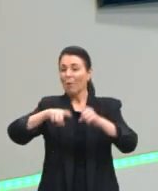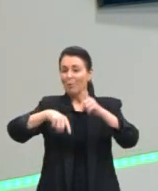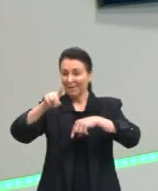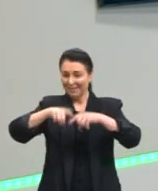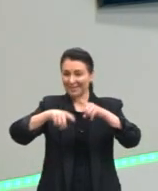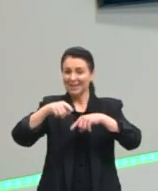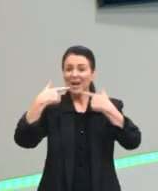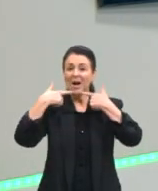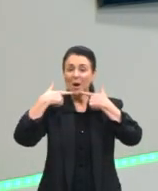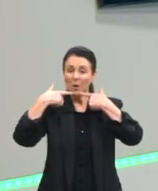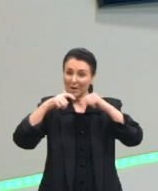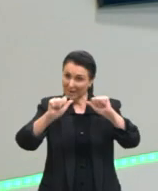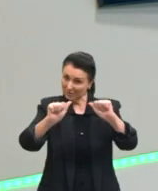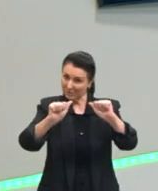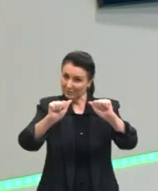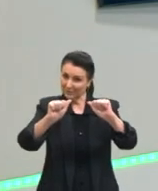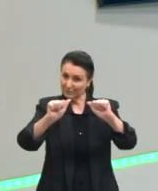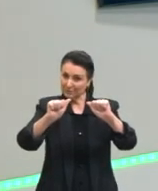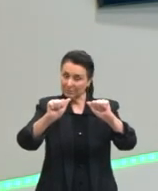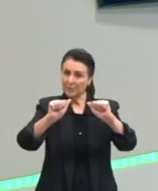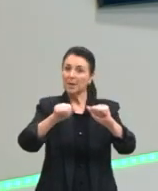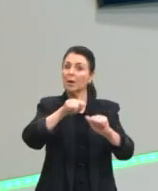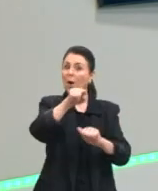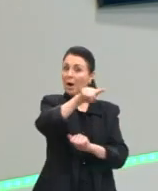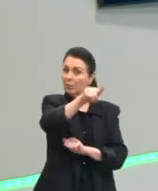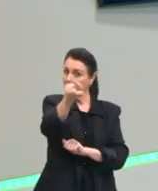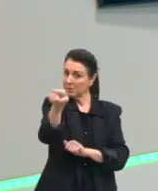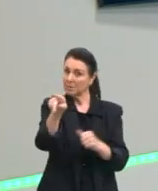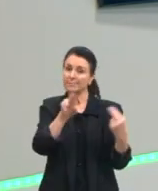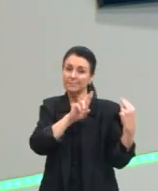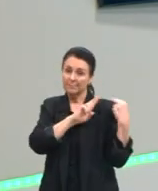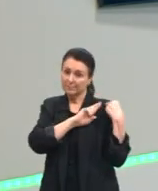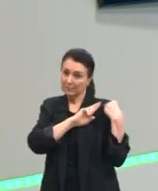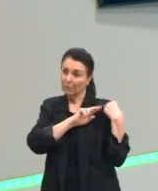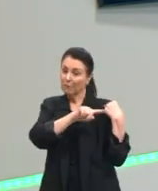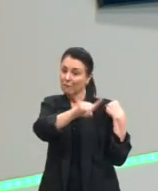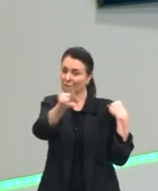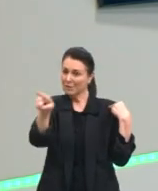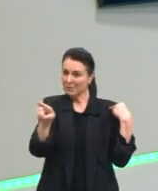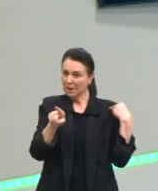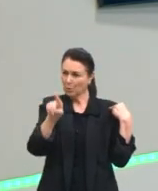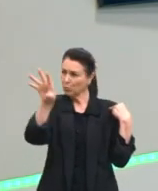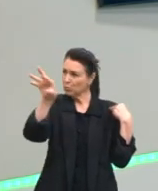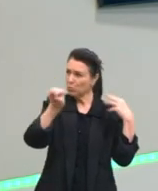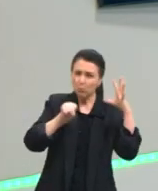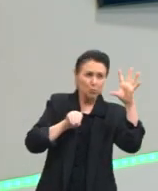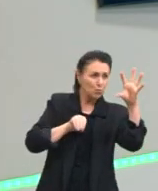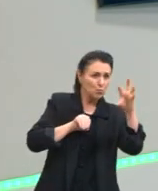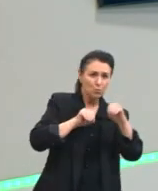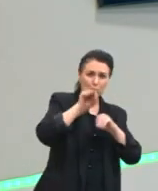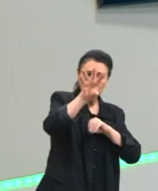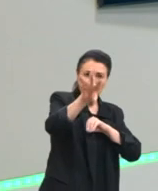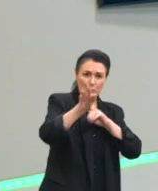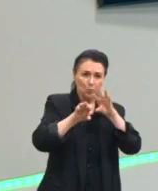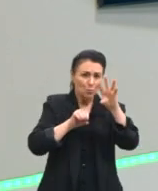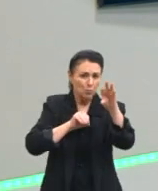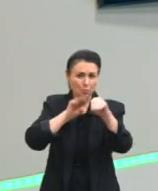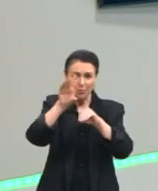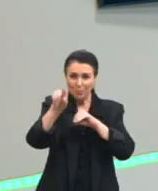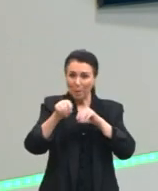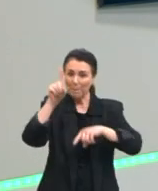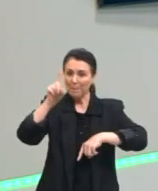frente nas nossas aulas recolherem material linguístico. Professora, como é que eu faço isso? Eu vou juntando coisas na rua? Não.